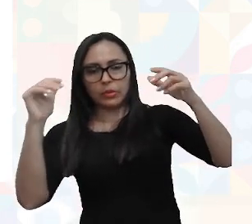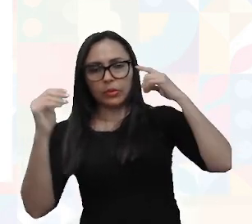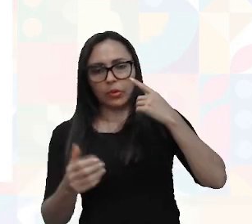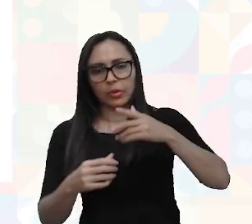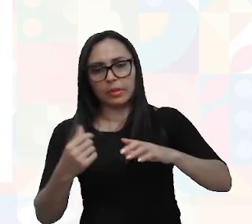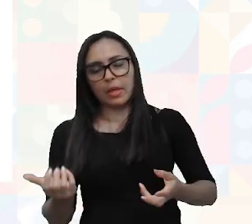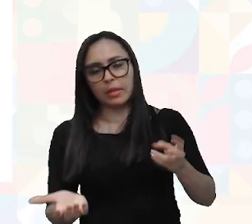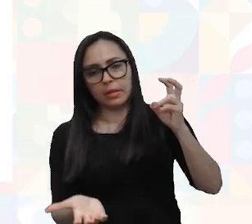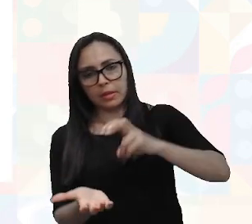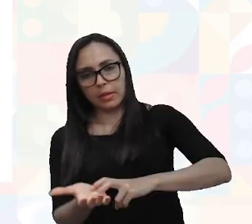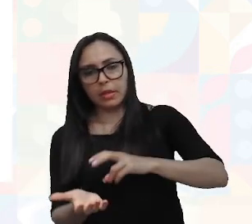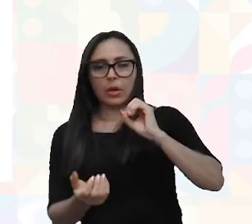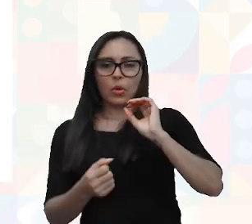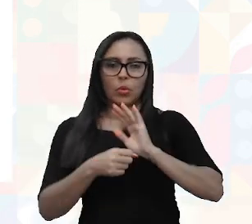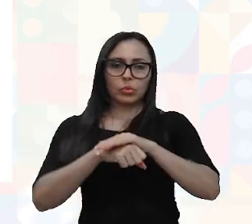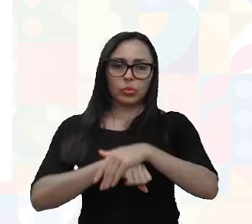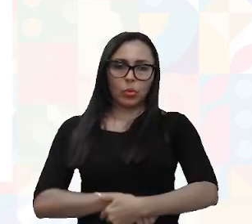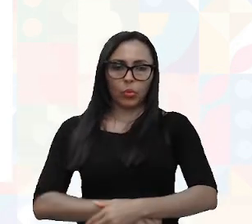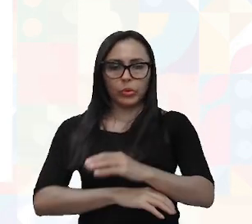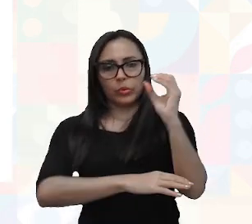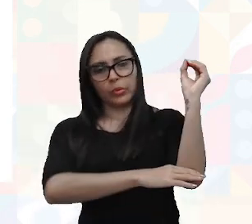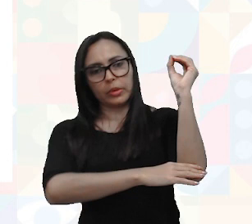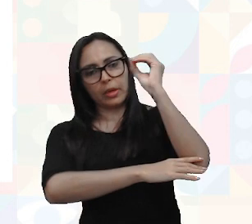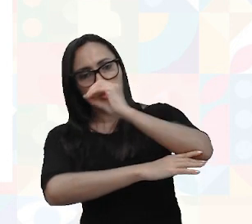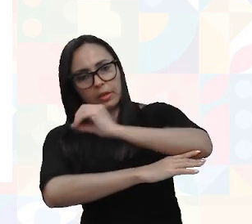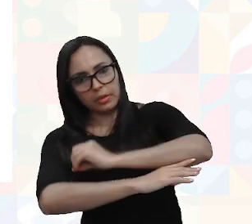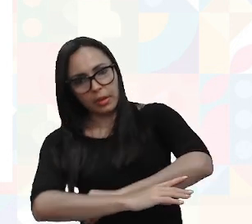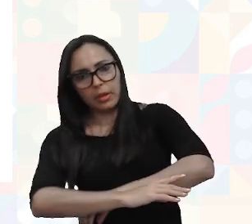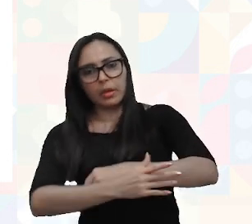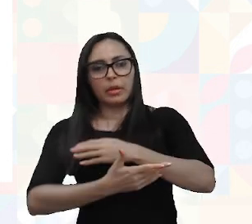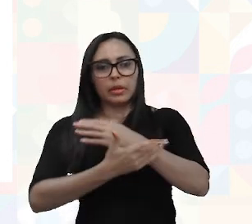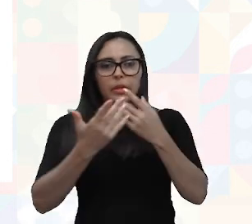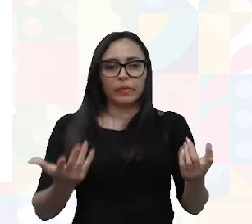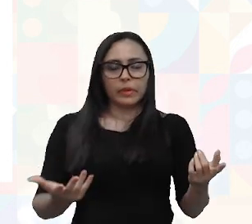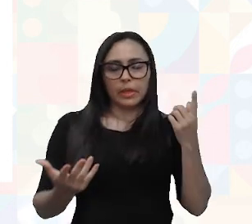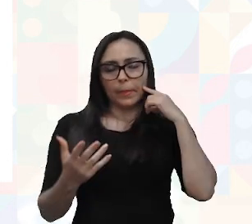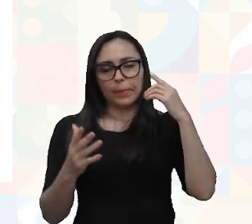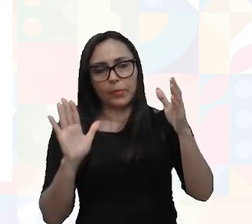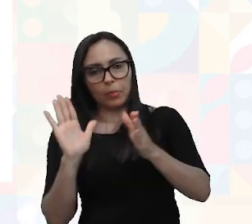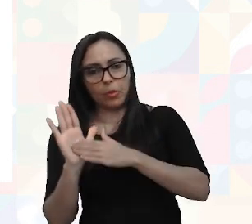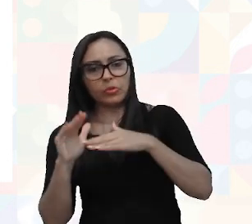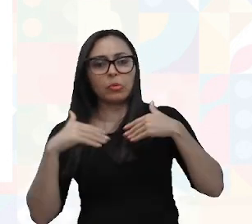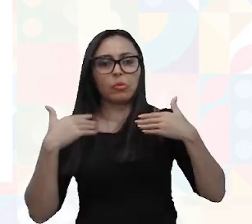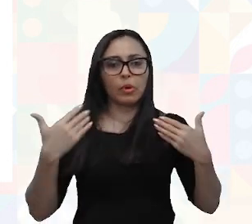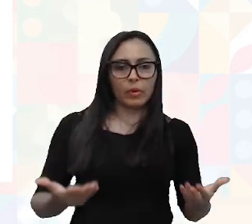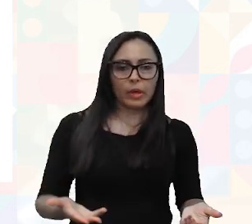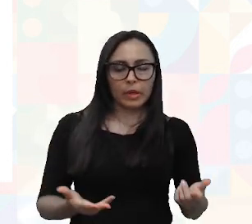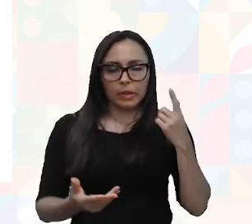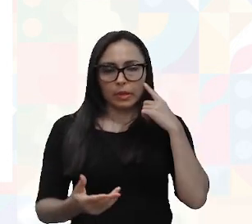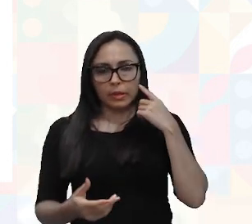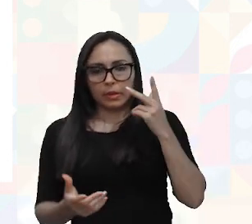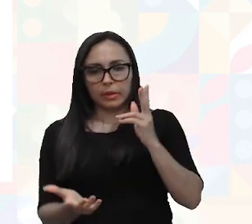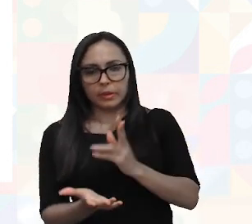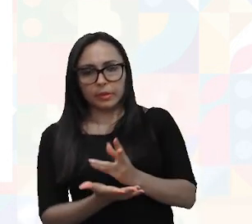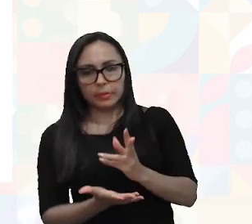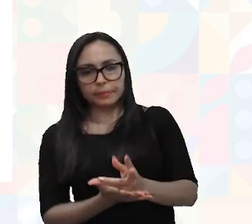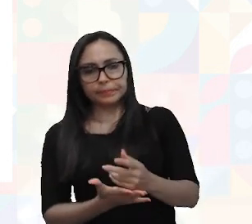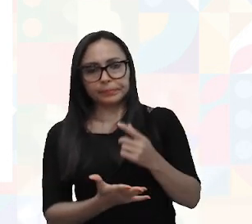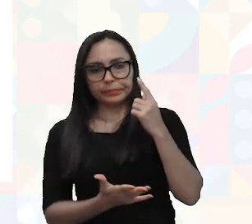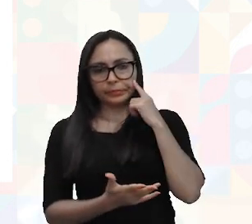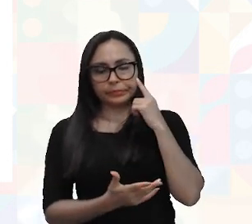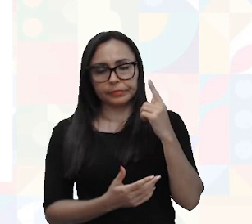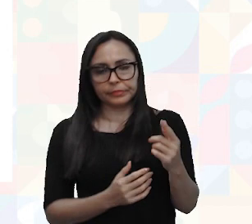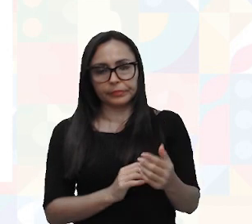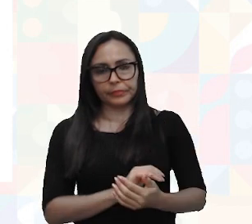ou noite, ou entardecer, né, sempre, se for dentro de uma própria locação, sempre dizer, é, indo do